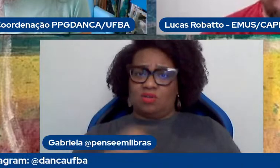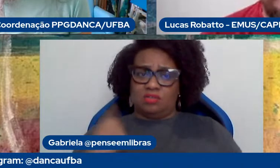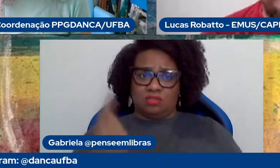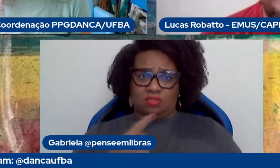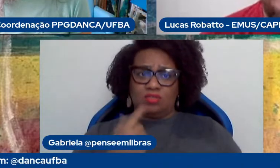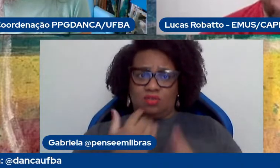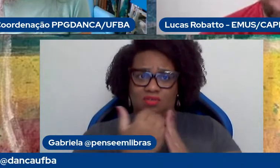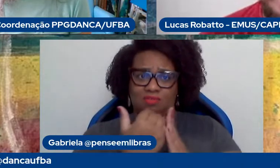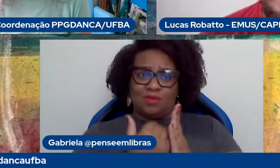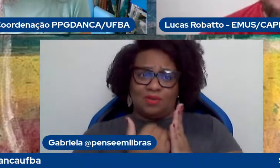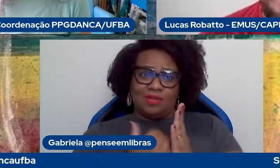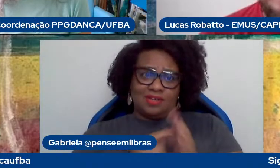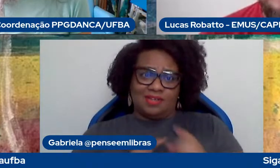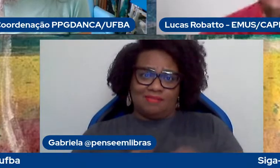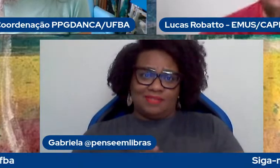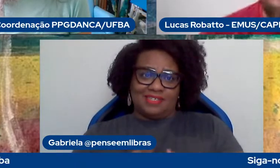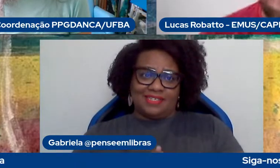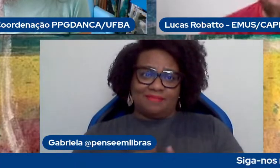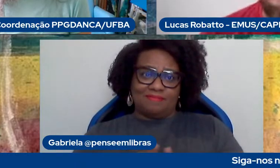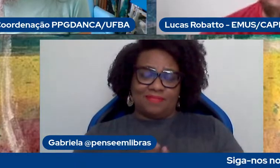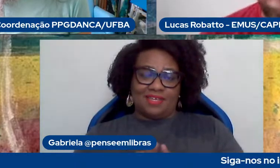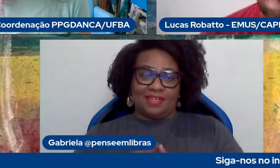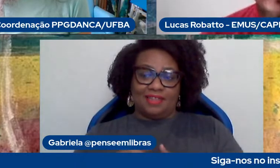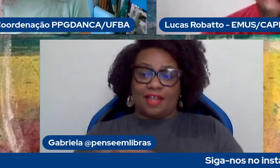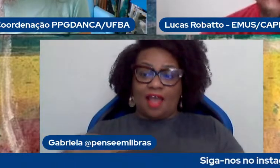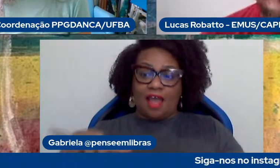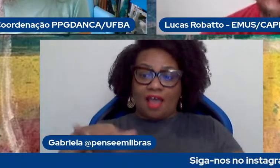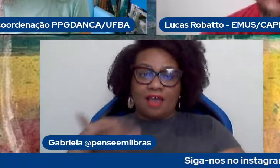também, né, e a área de artes tem se mostrado